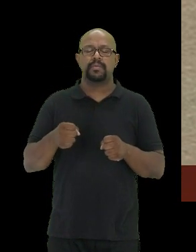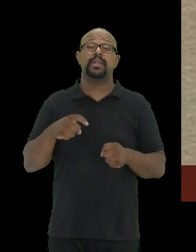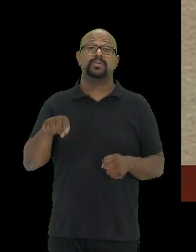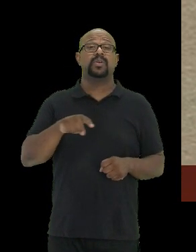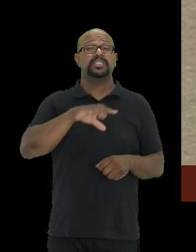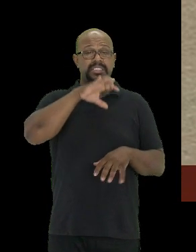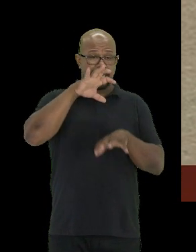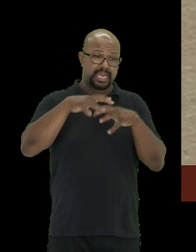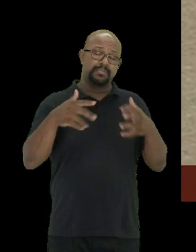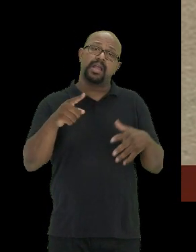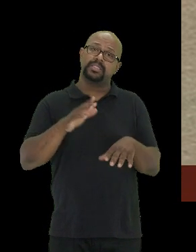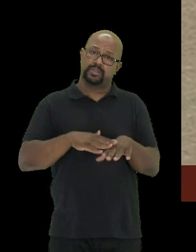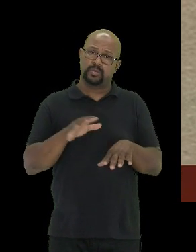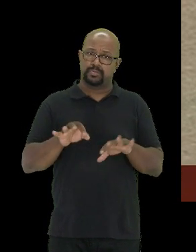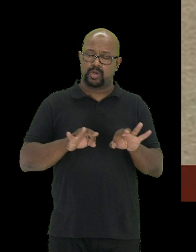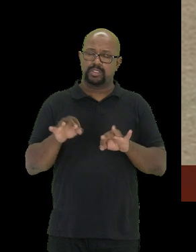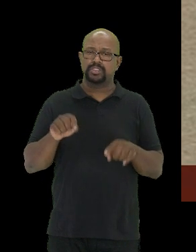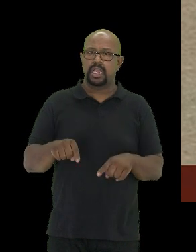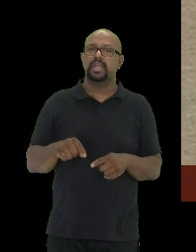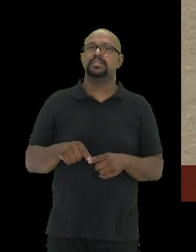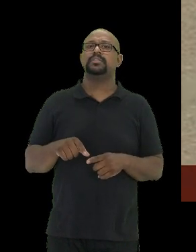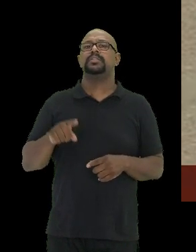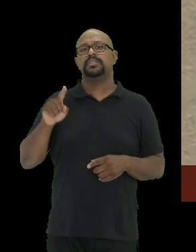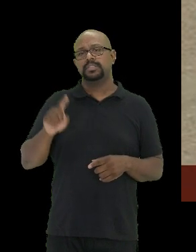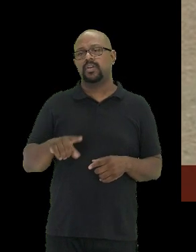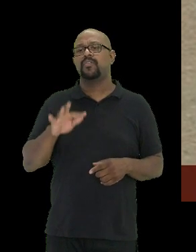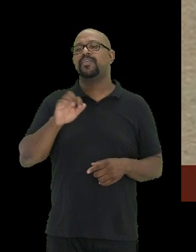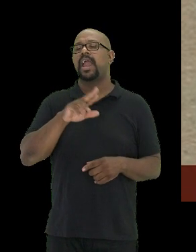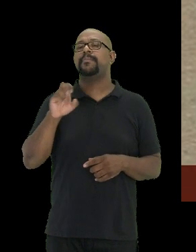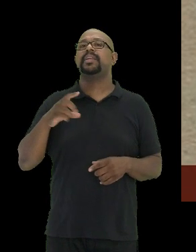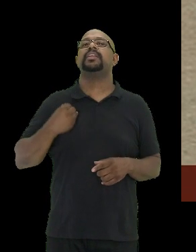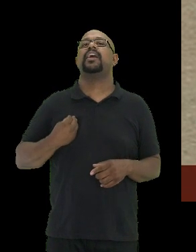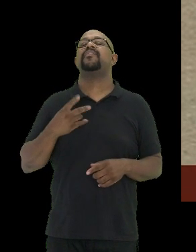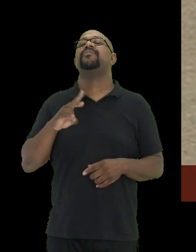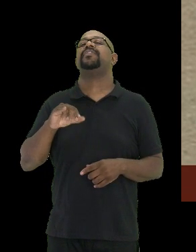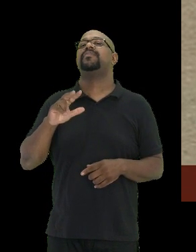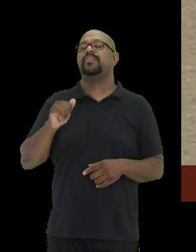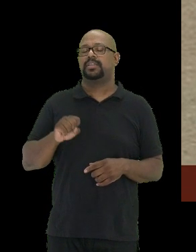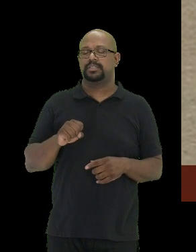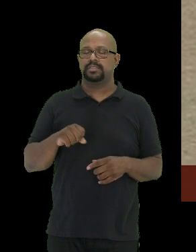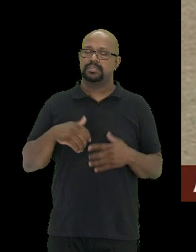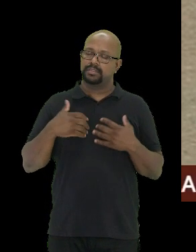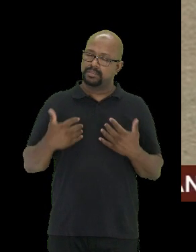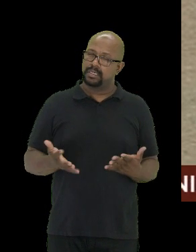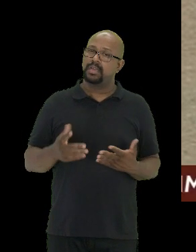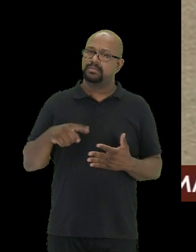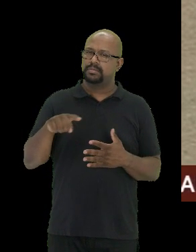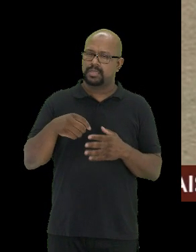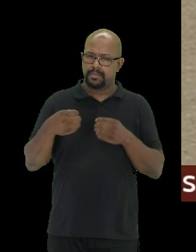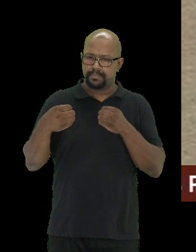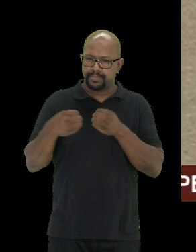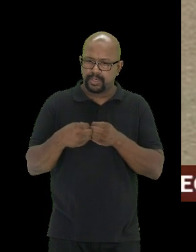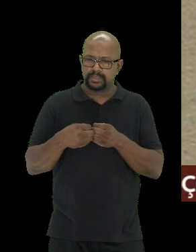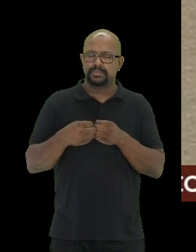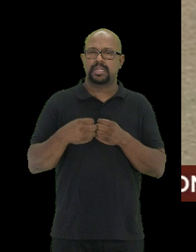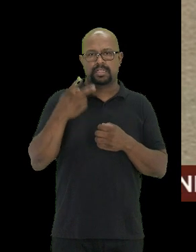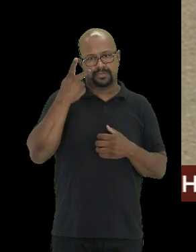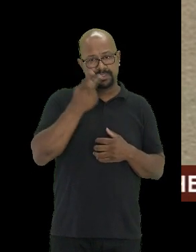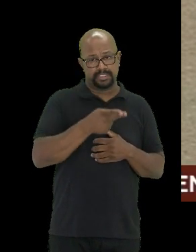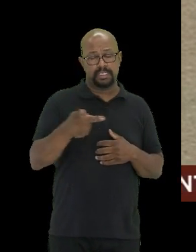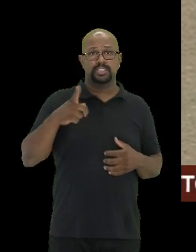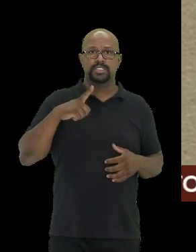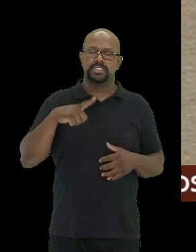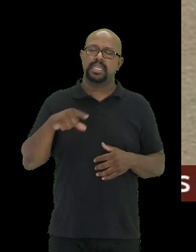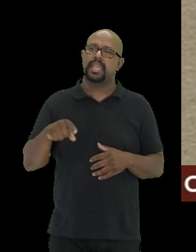os animais aqui do projeto, eles são ferramentas vivas. Então, devido à proximidade que o visitante tem,